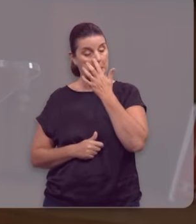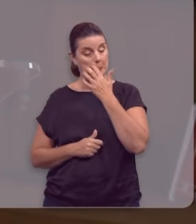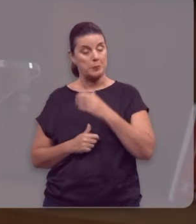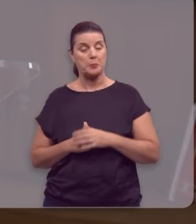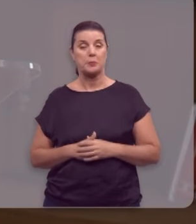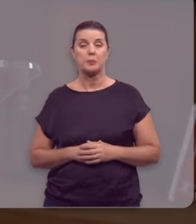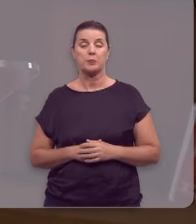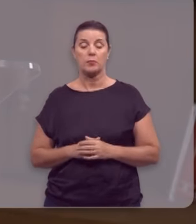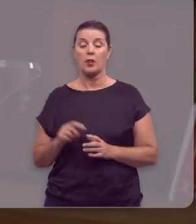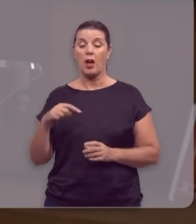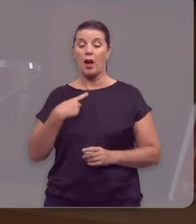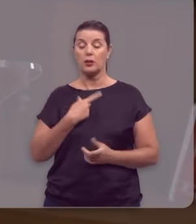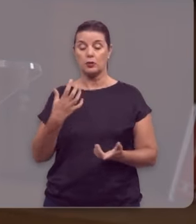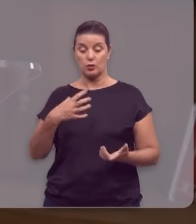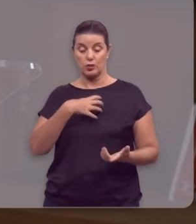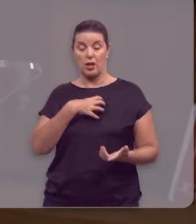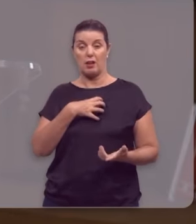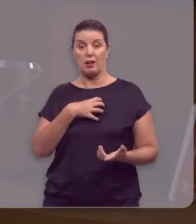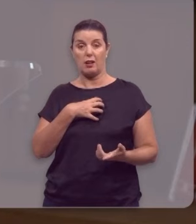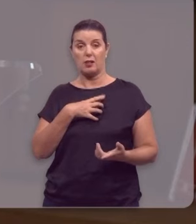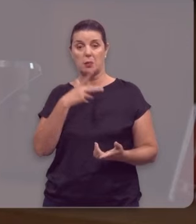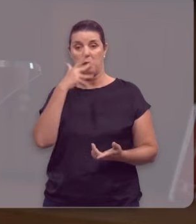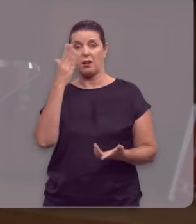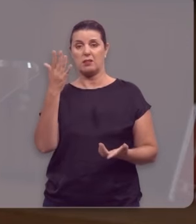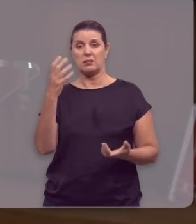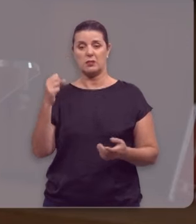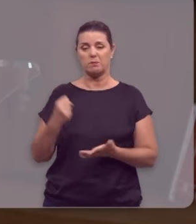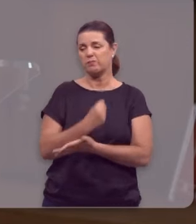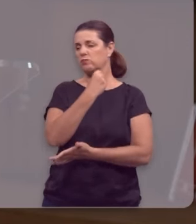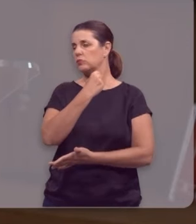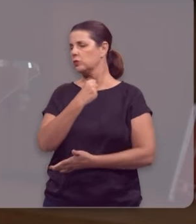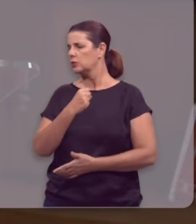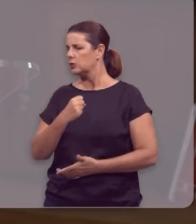Que as nossas reações serão intempestivas.